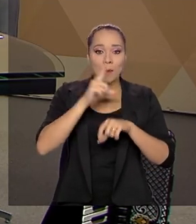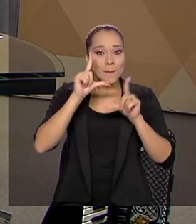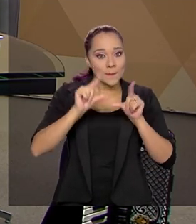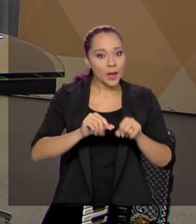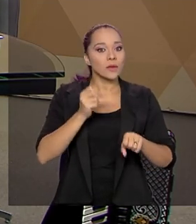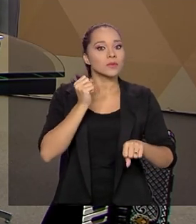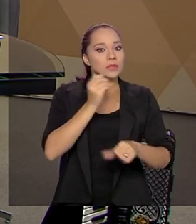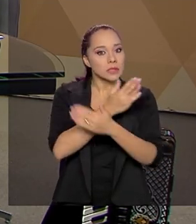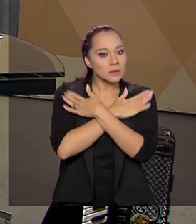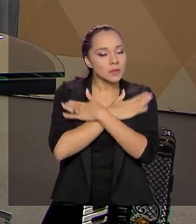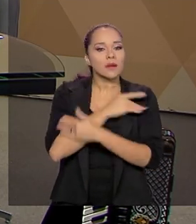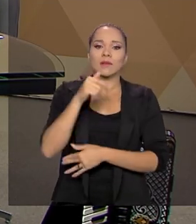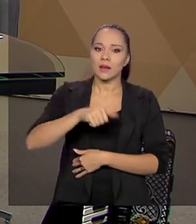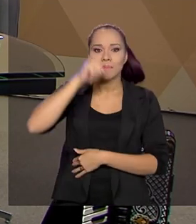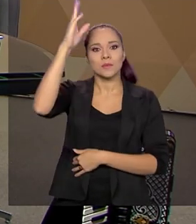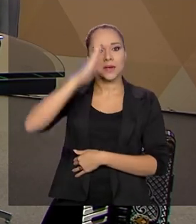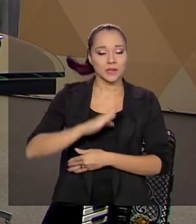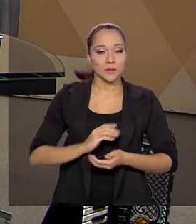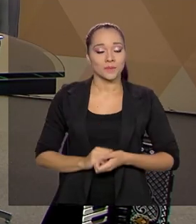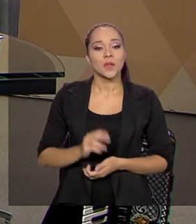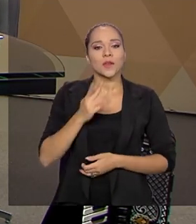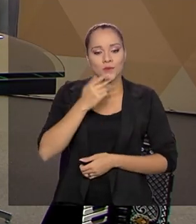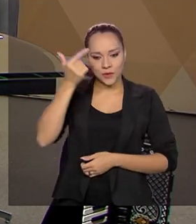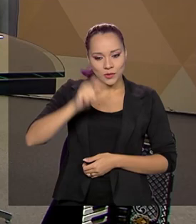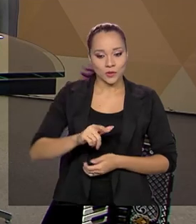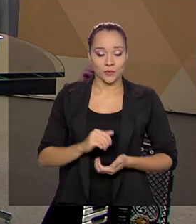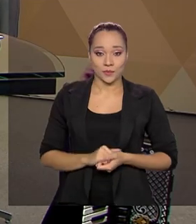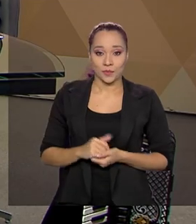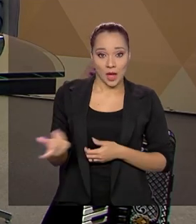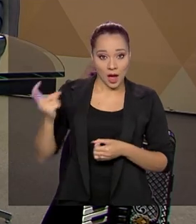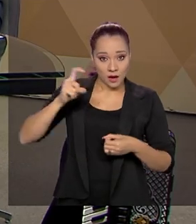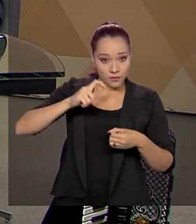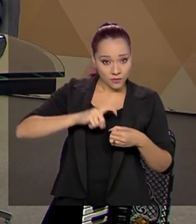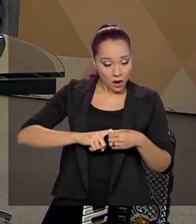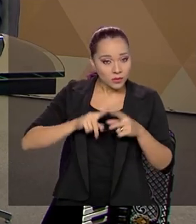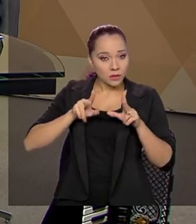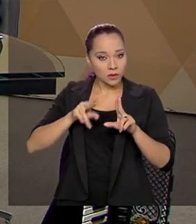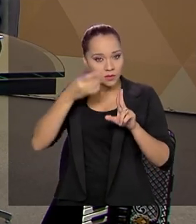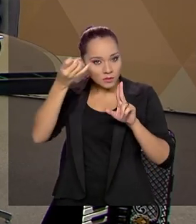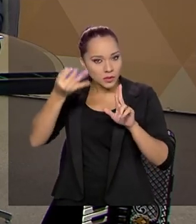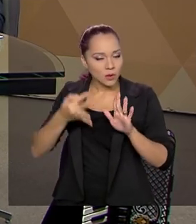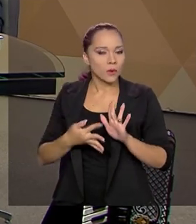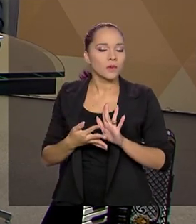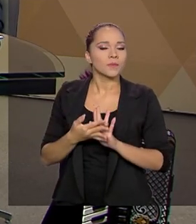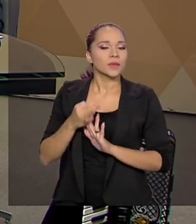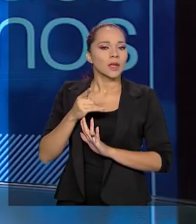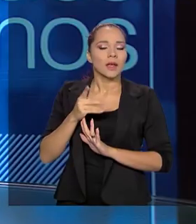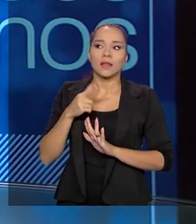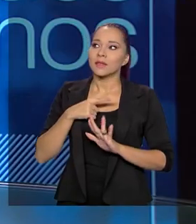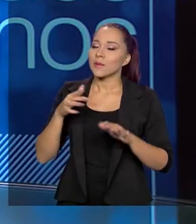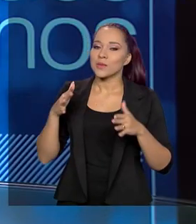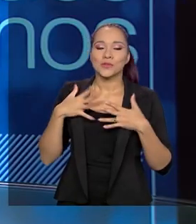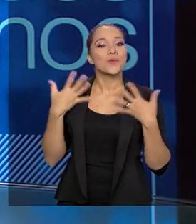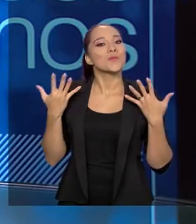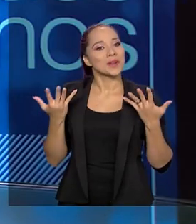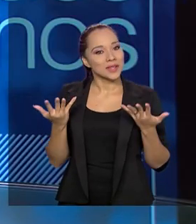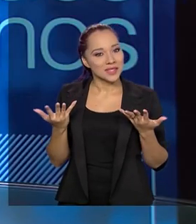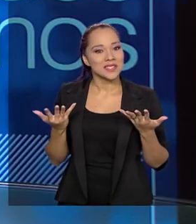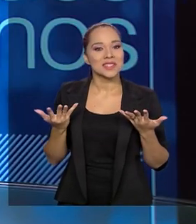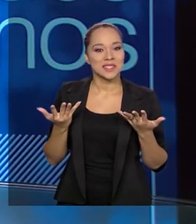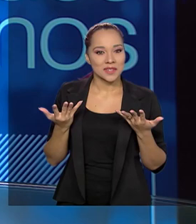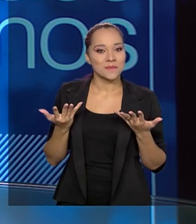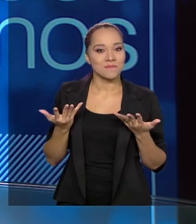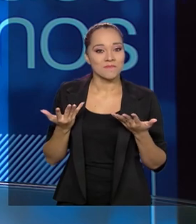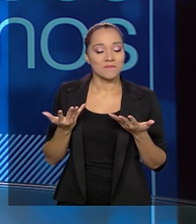foi o nosso, foi o Brasil. E eu digo mais uma coisa, a retomada, como você perguntou, ela está sendo uma surpresa para a gente. Ela está